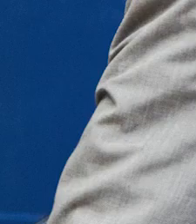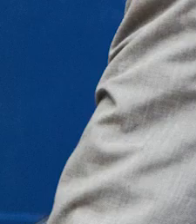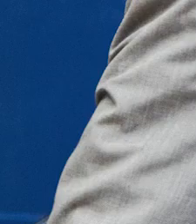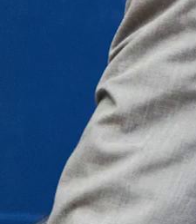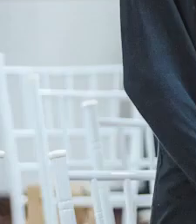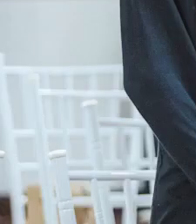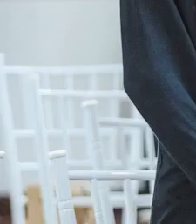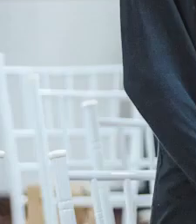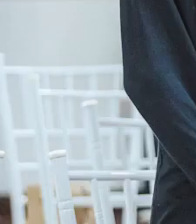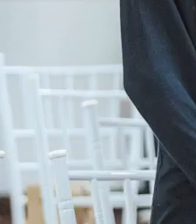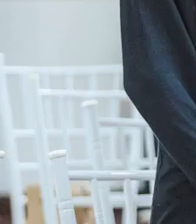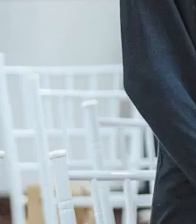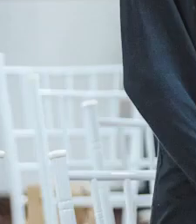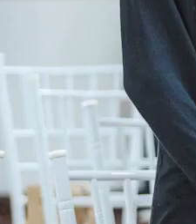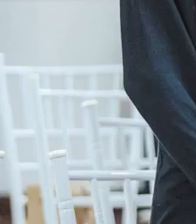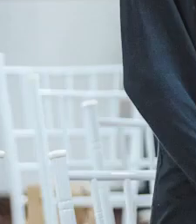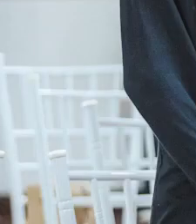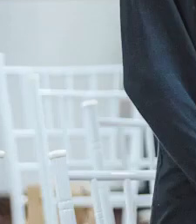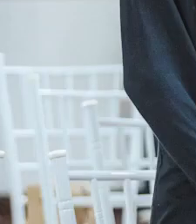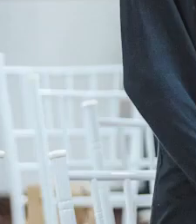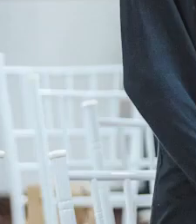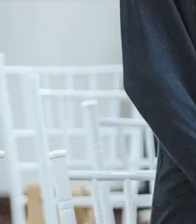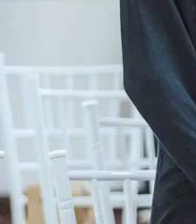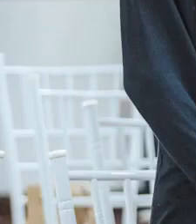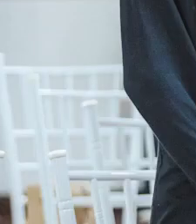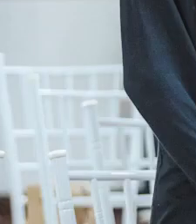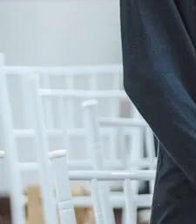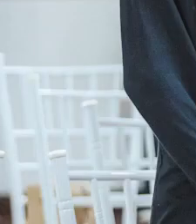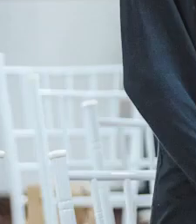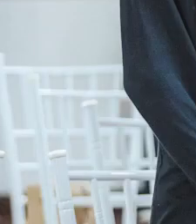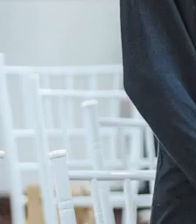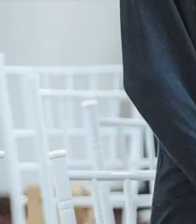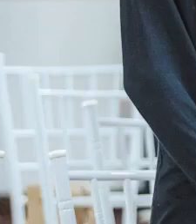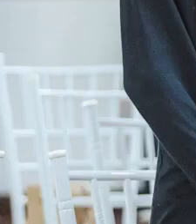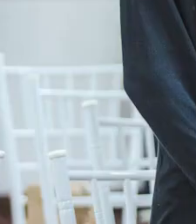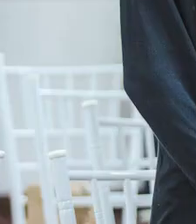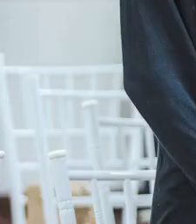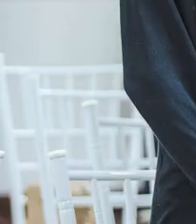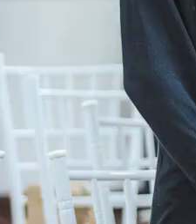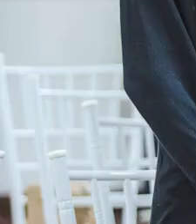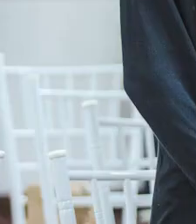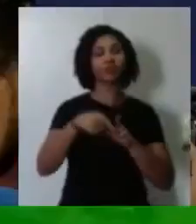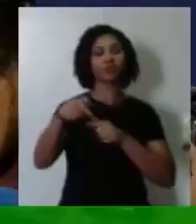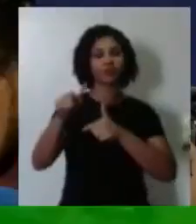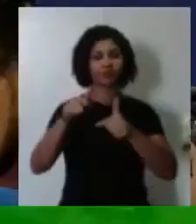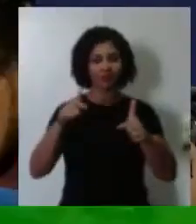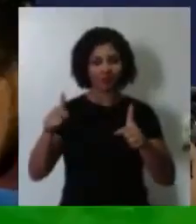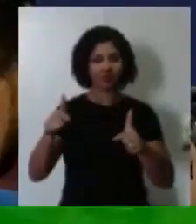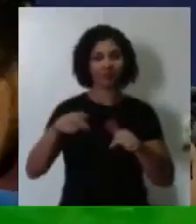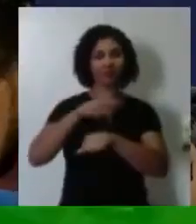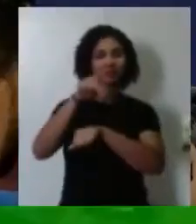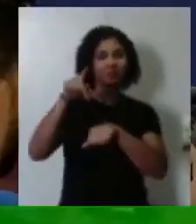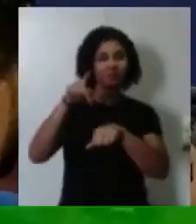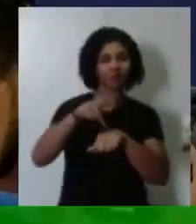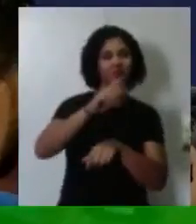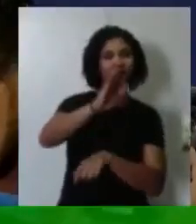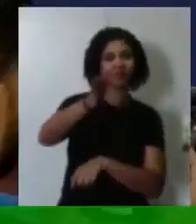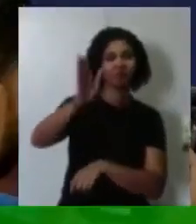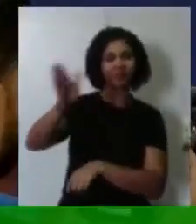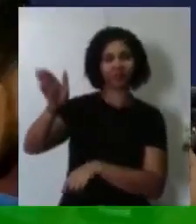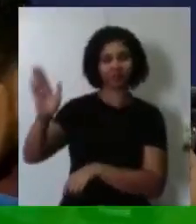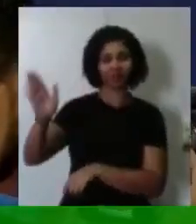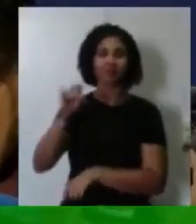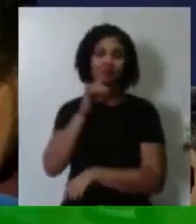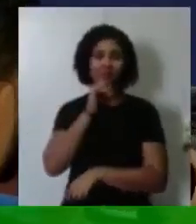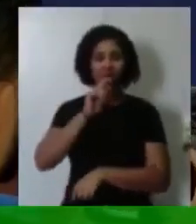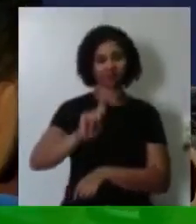ao Davi, ao Samuel e aos demais que estão em alguns países, como o Aldir, que está